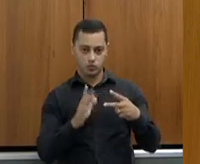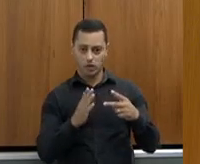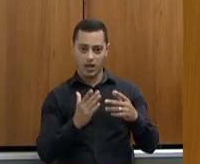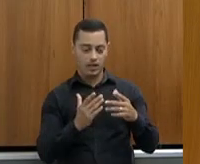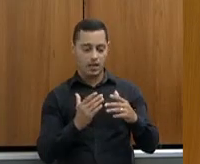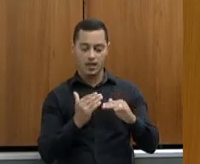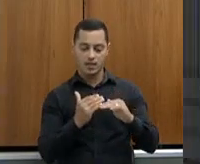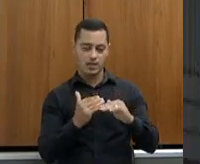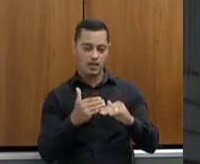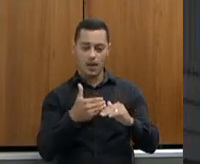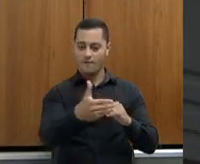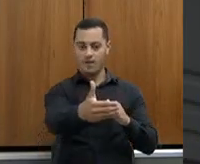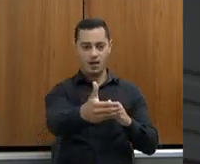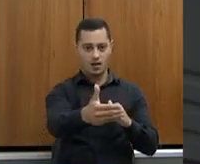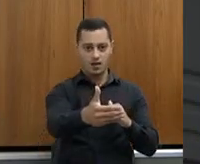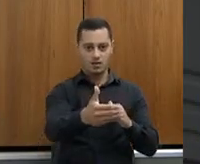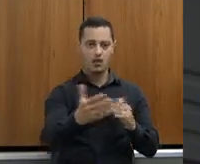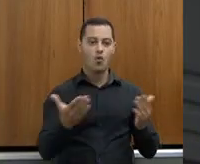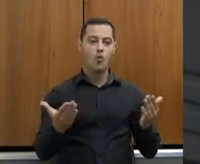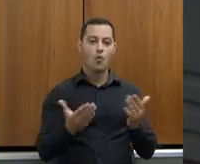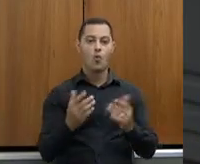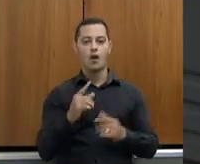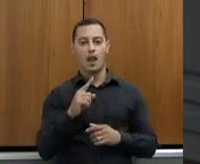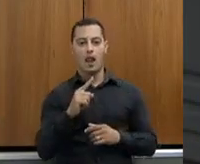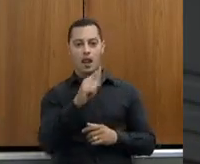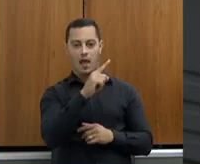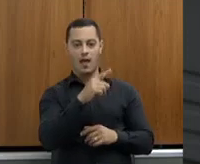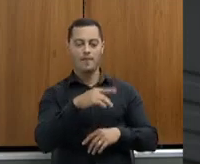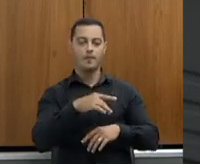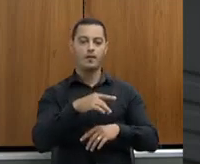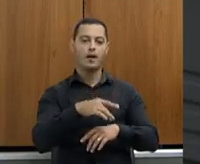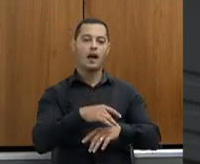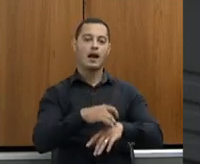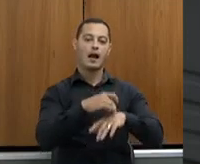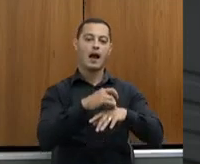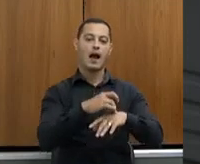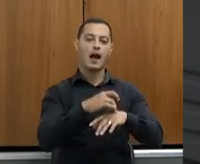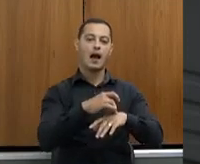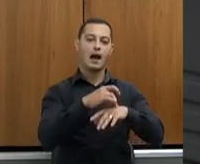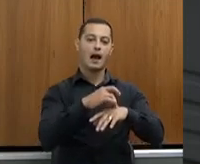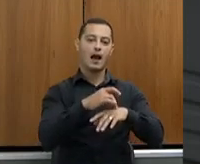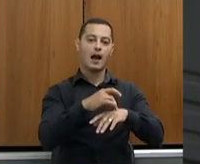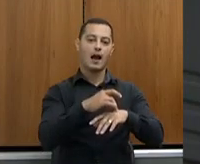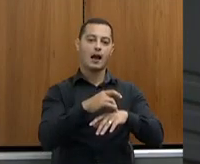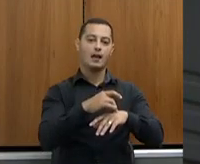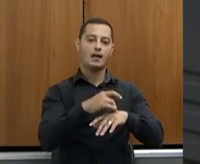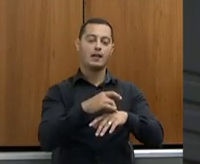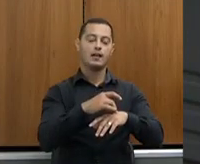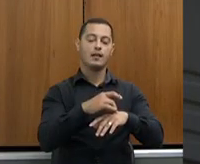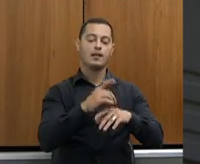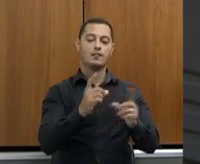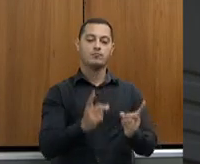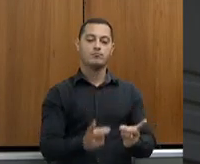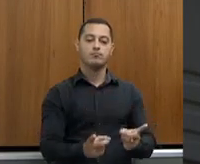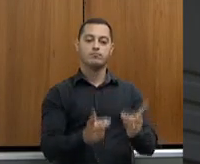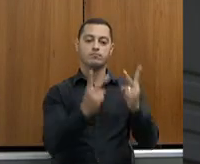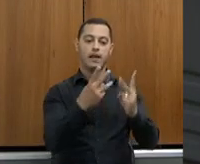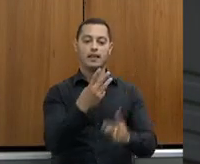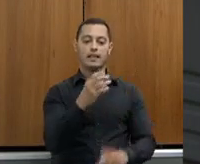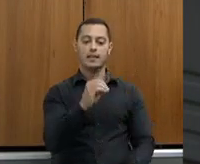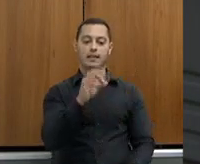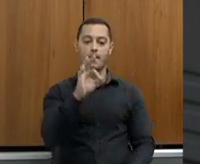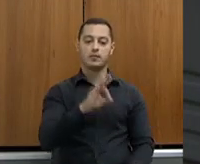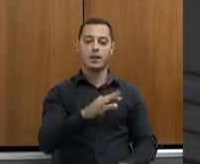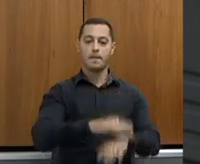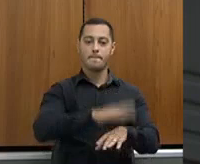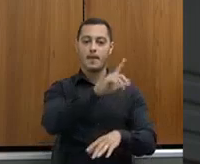tempo, o valor hoje do quilo de uma carne suína e bovina lá chega a ser até 30% maior para exportação do que a nossa aqui de